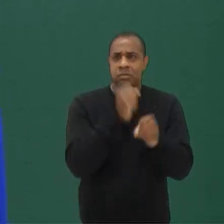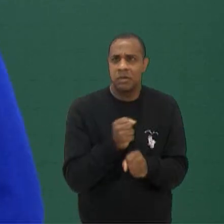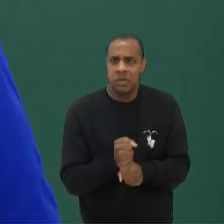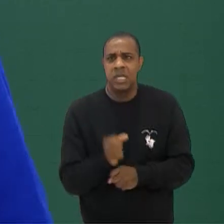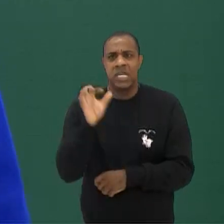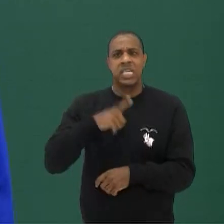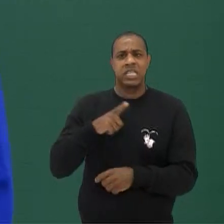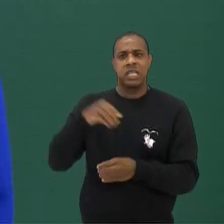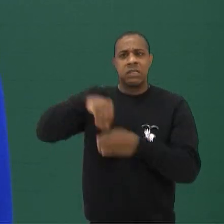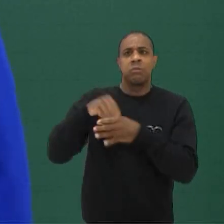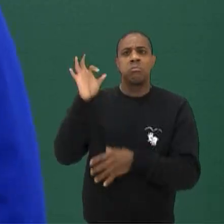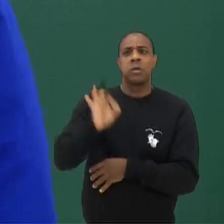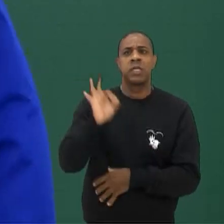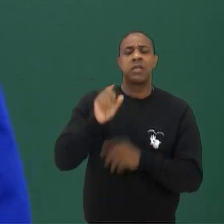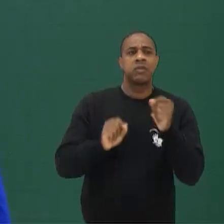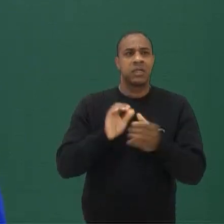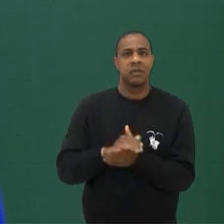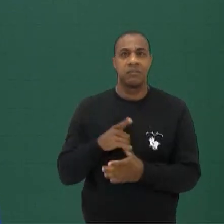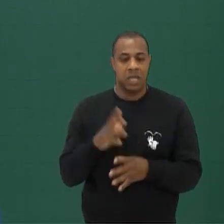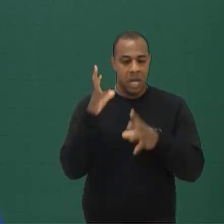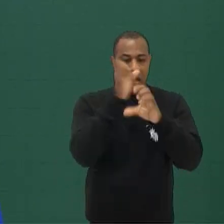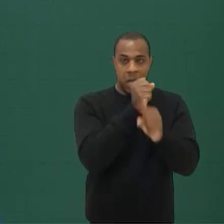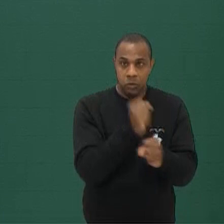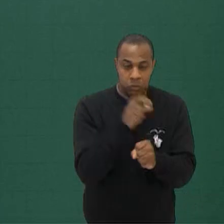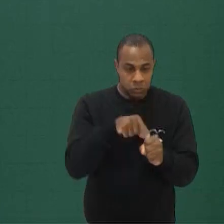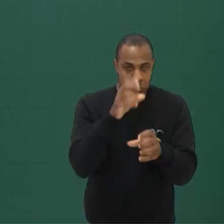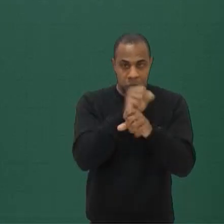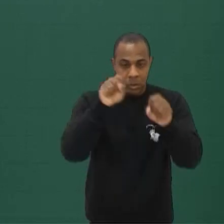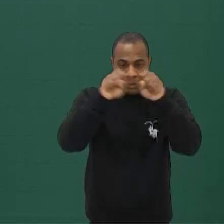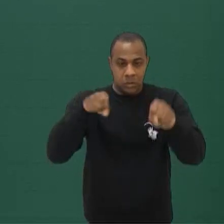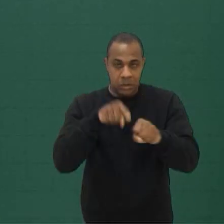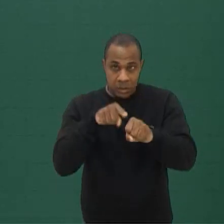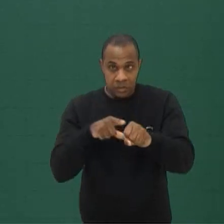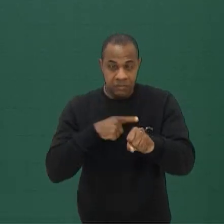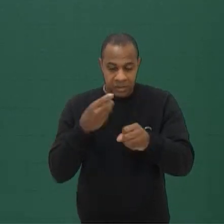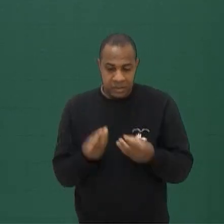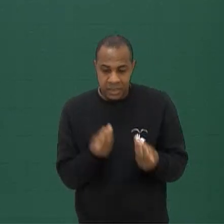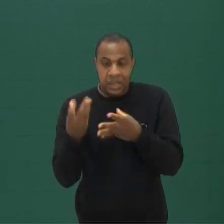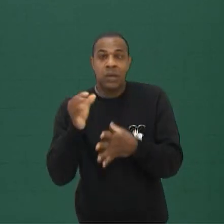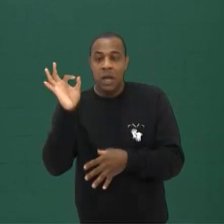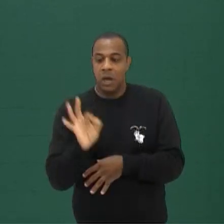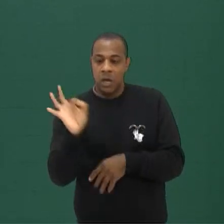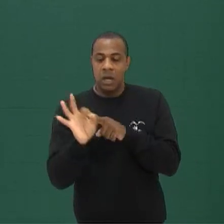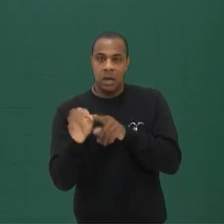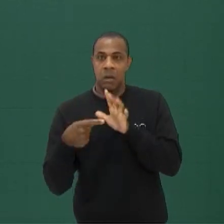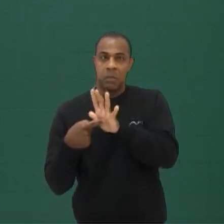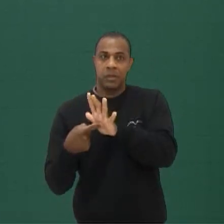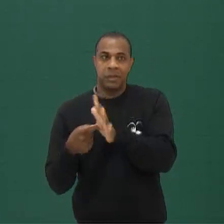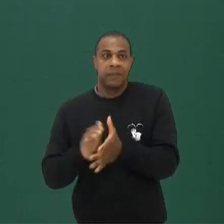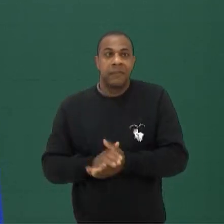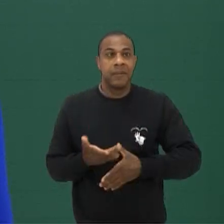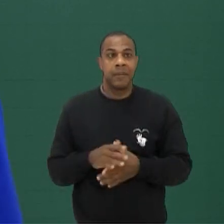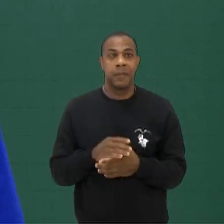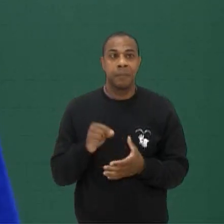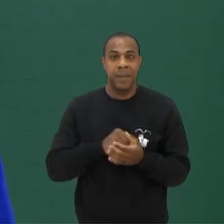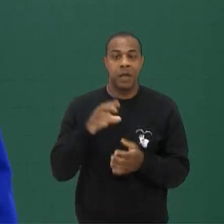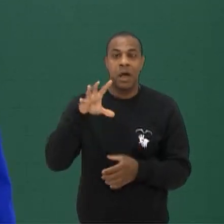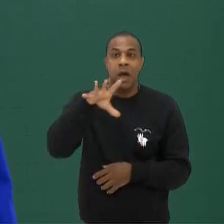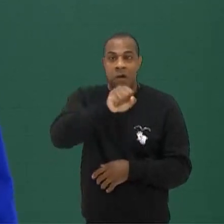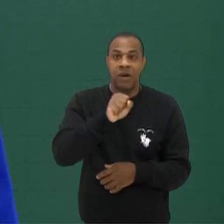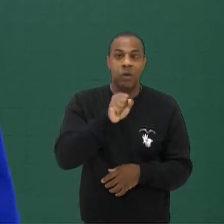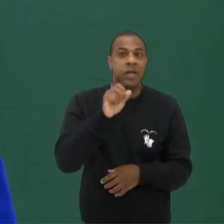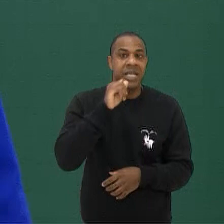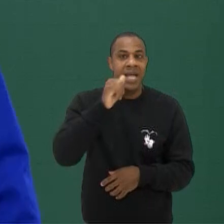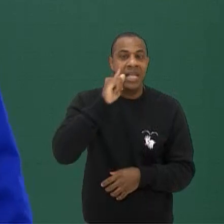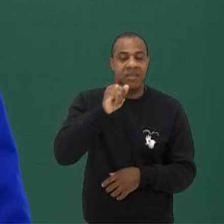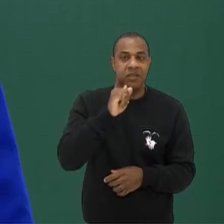Então assim Você vai pegar ali A energia total do sistema E ele vai dar a porcentagem para você A dica que eu dou para você Pega aquele valor da energia